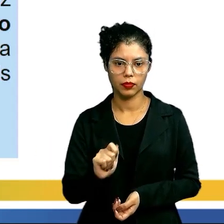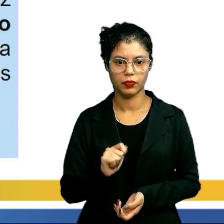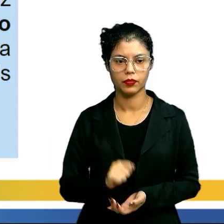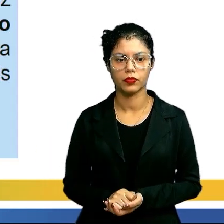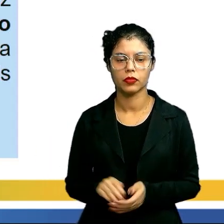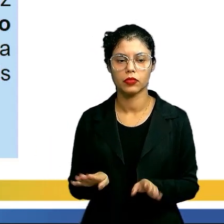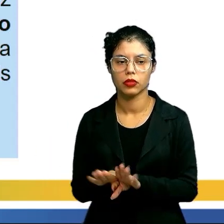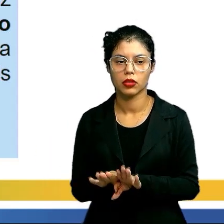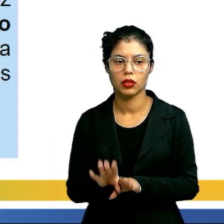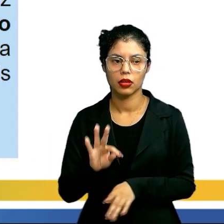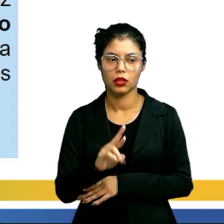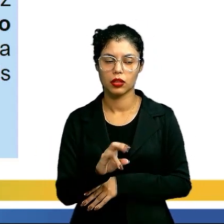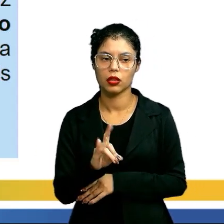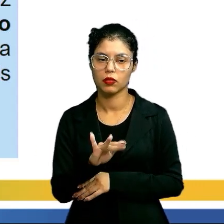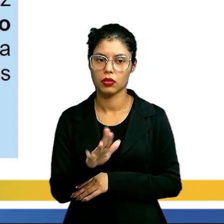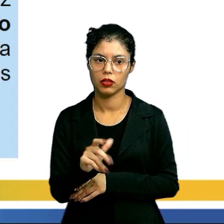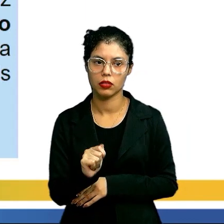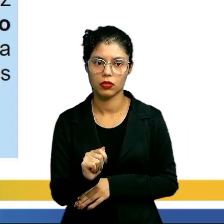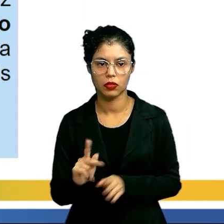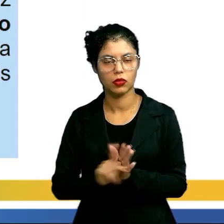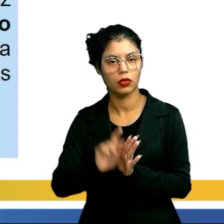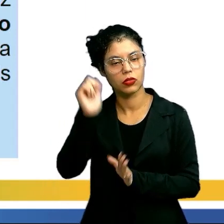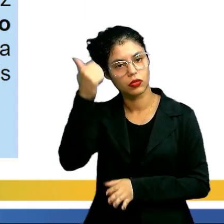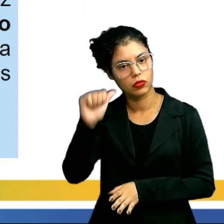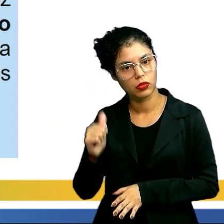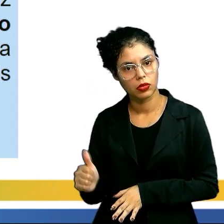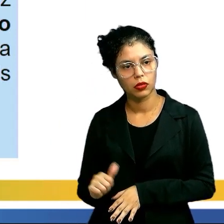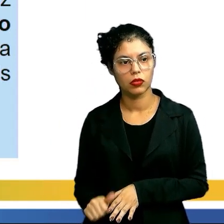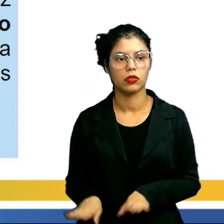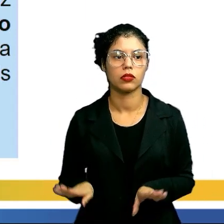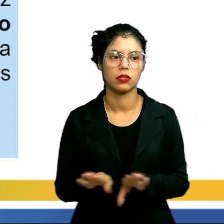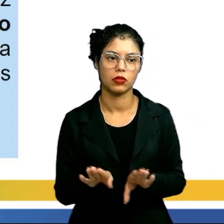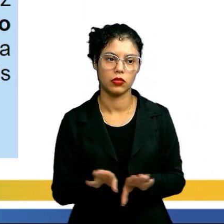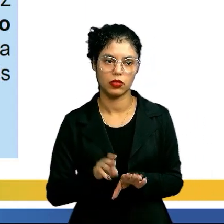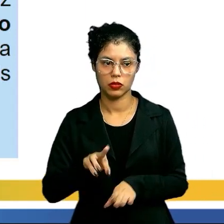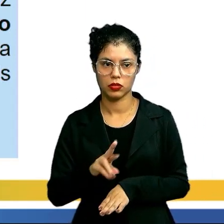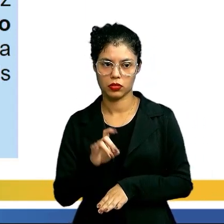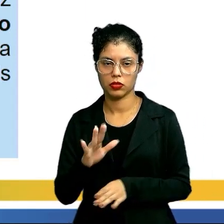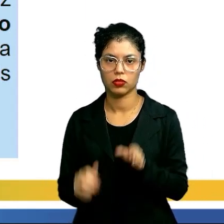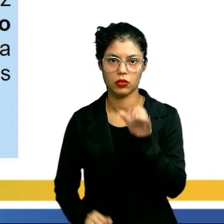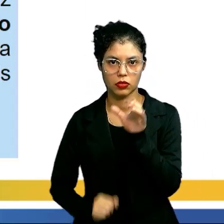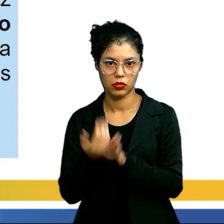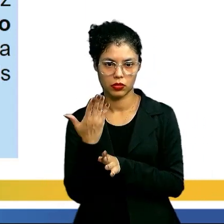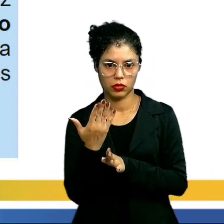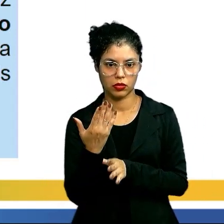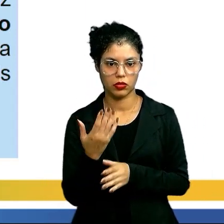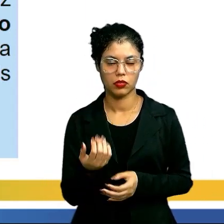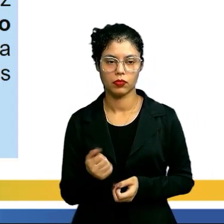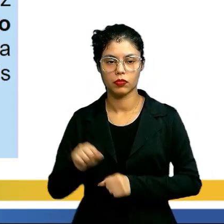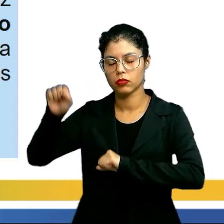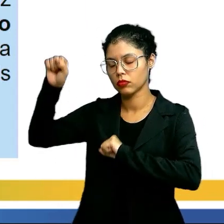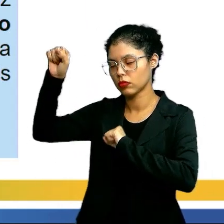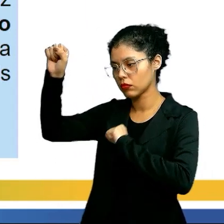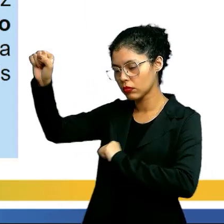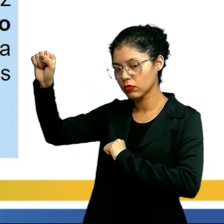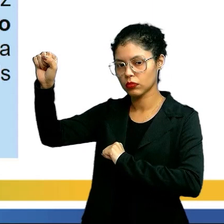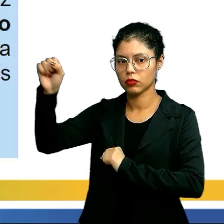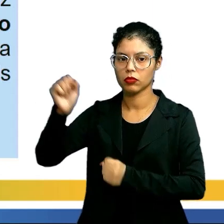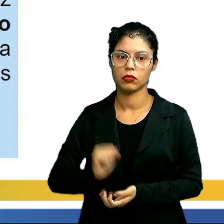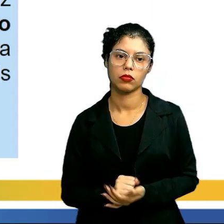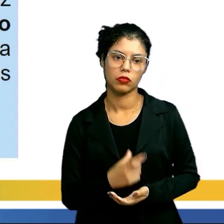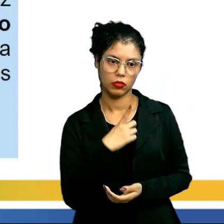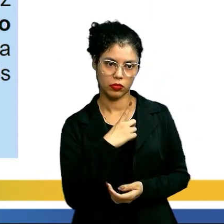transvaloração dos valores, e aqui dos valores morais, que faz surgir o super-homem, que tem